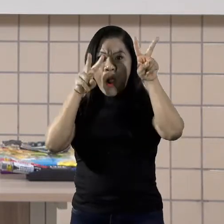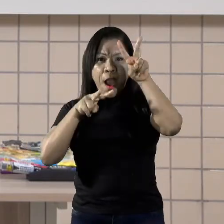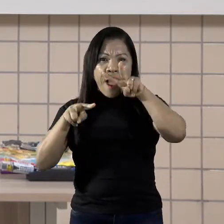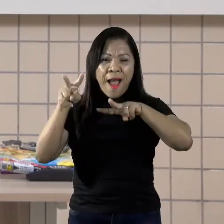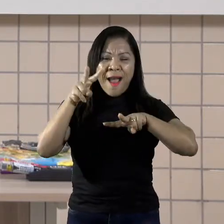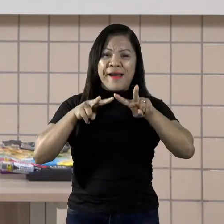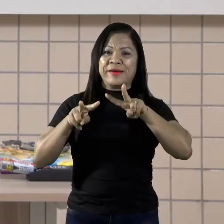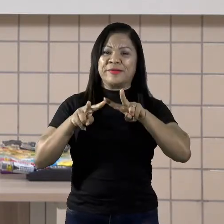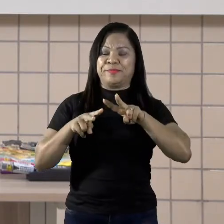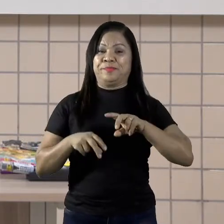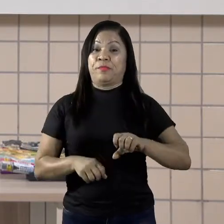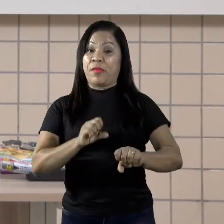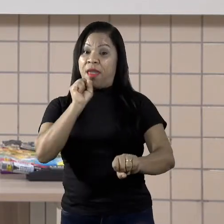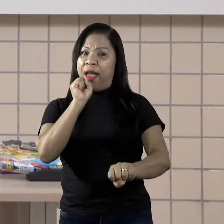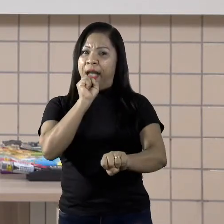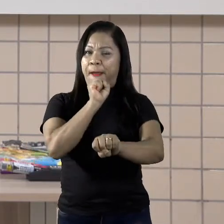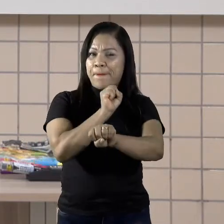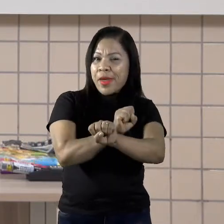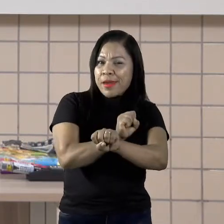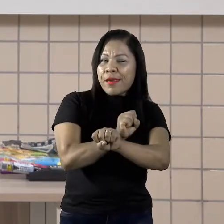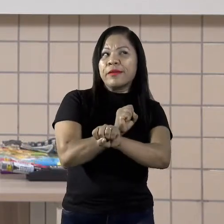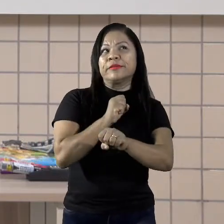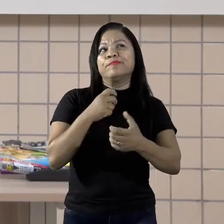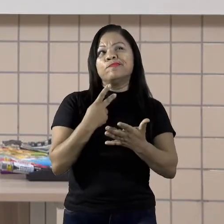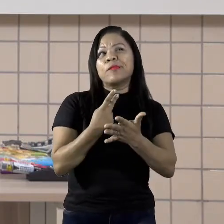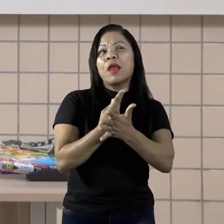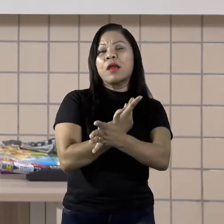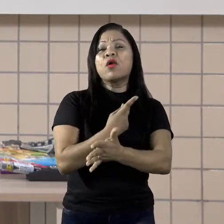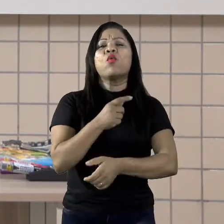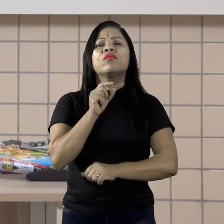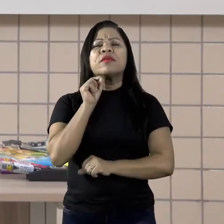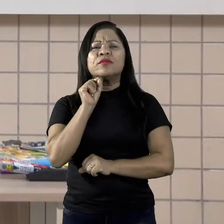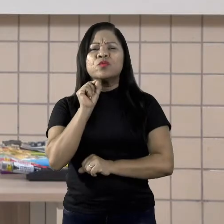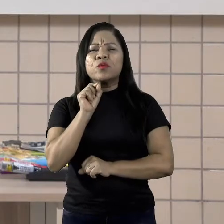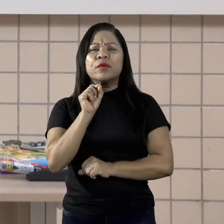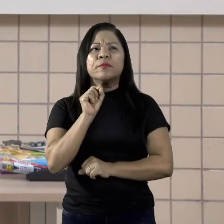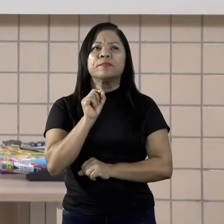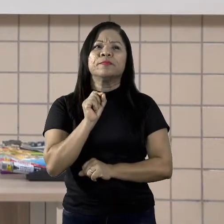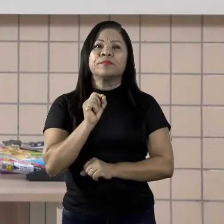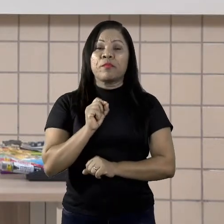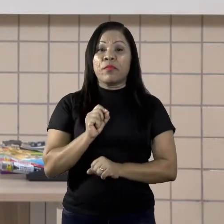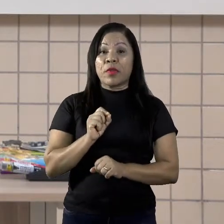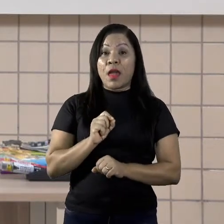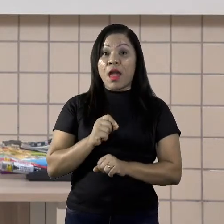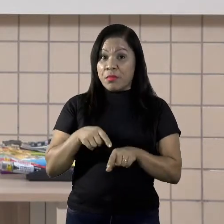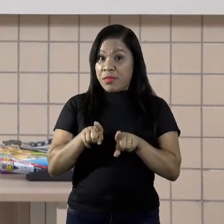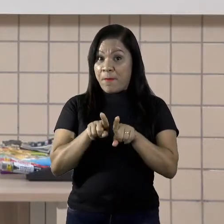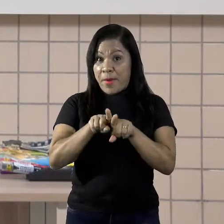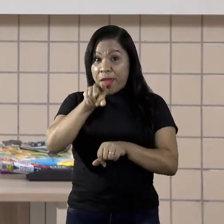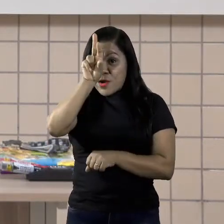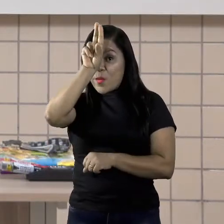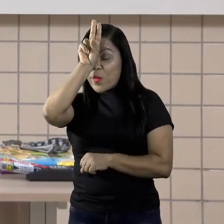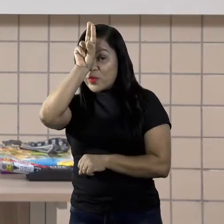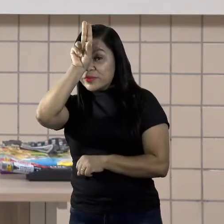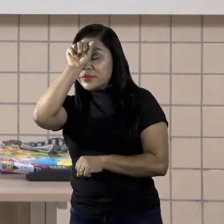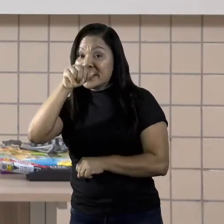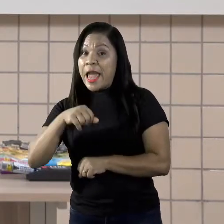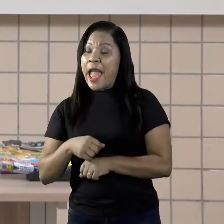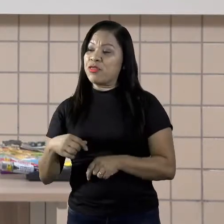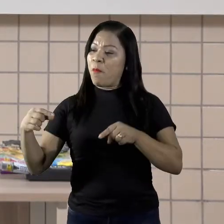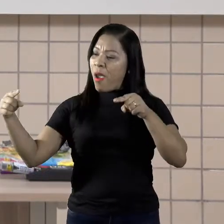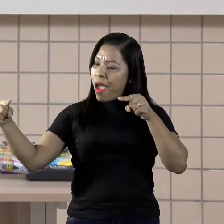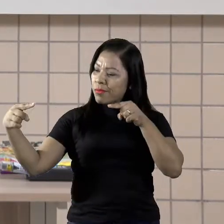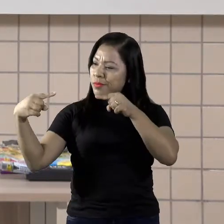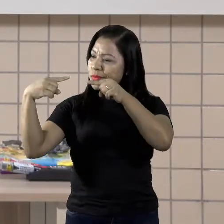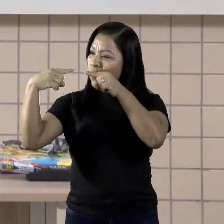A parada nupcial é um ritual efetuado por animais, como os insetos, para se identificarem com os outros da